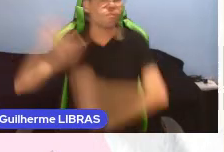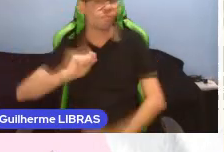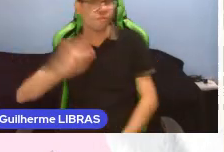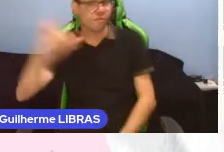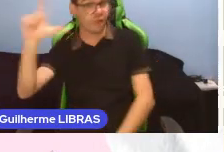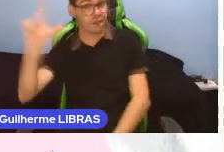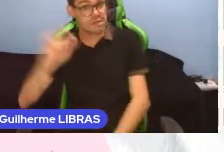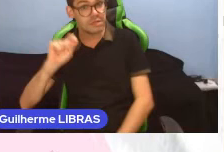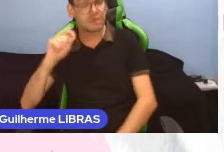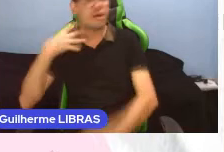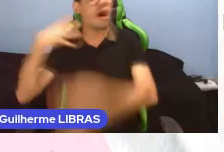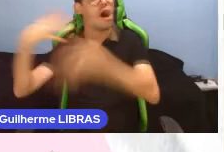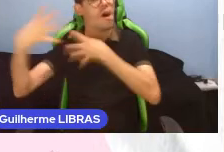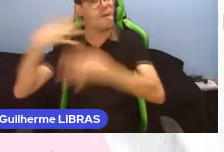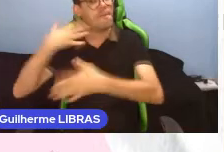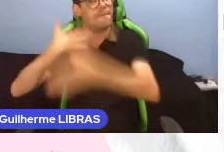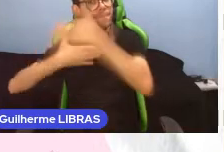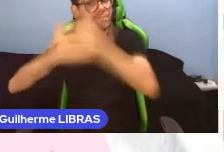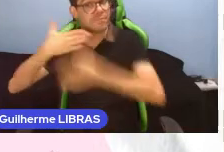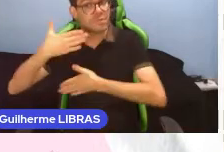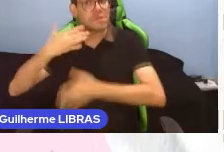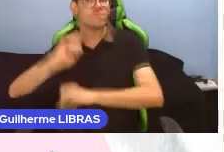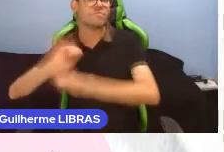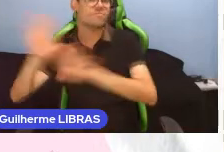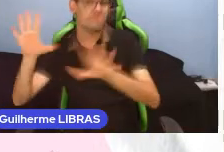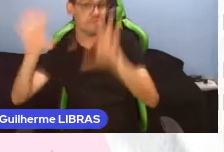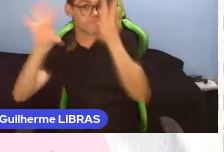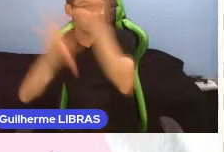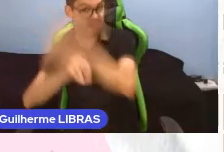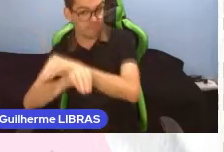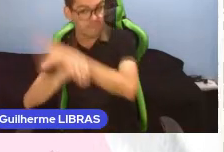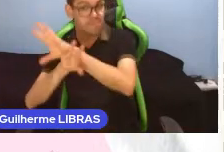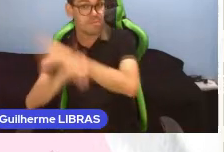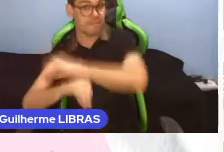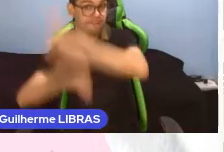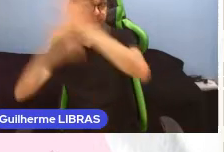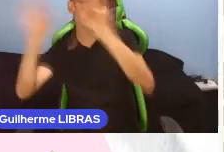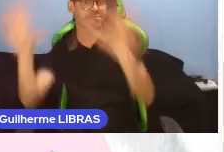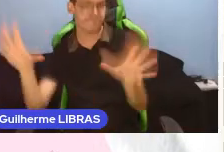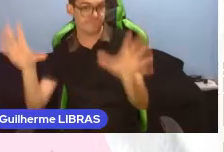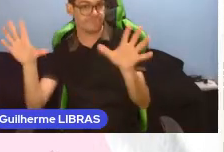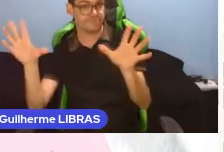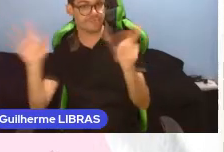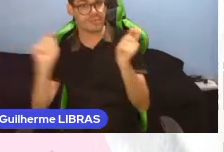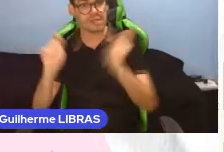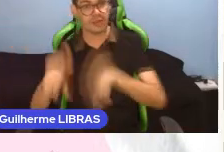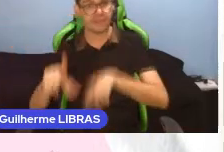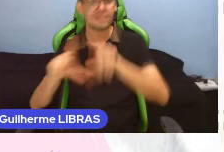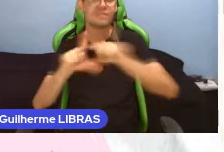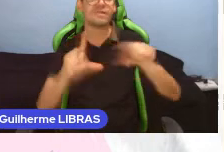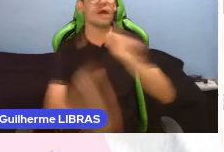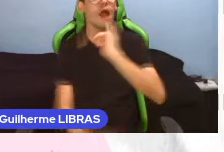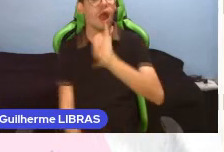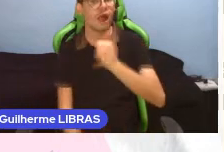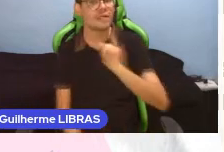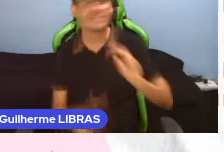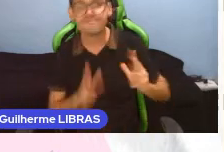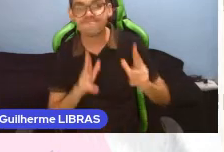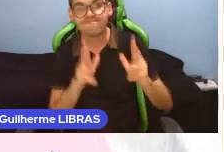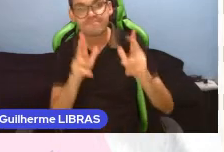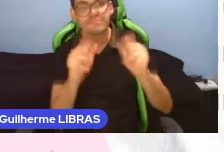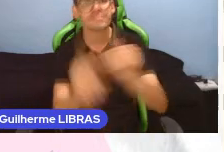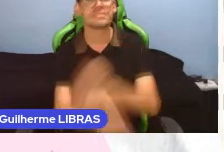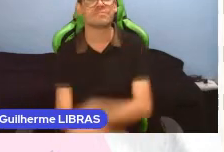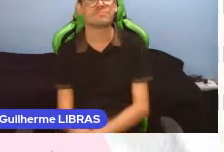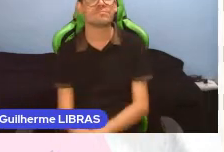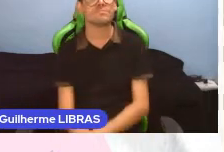contraste fundo claro com fonte escura, fundo escuro com fonte clara. Descrição de todas as imagens.